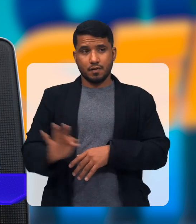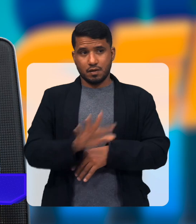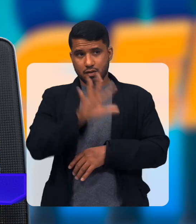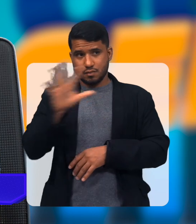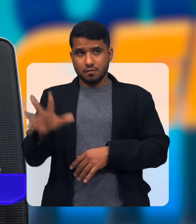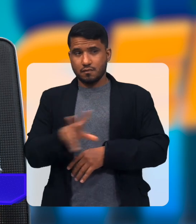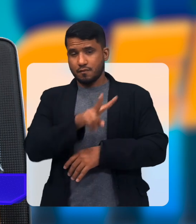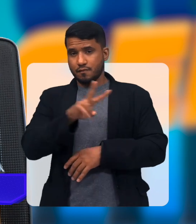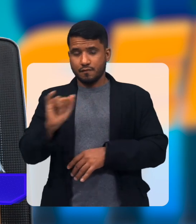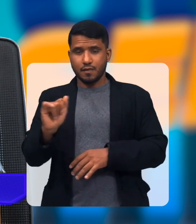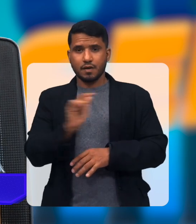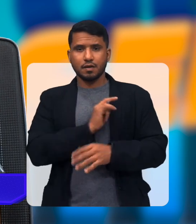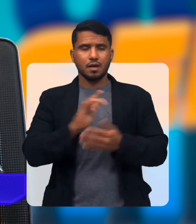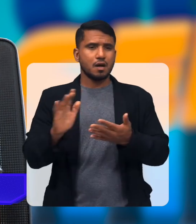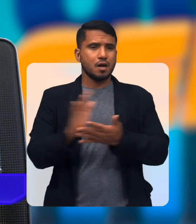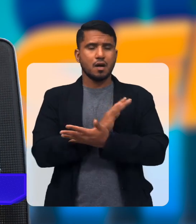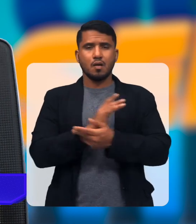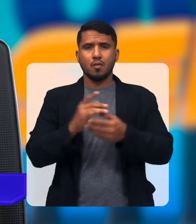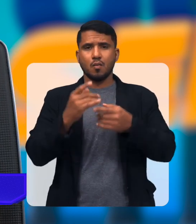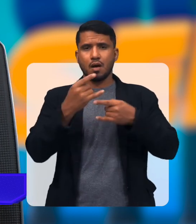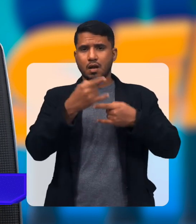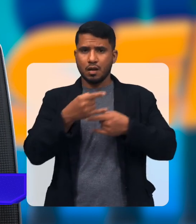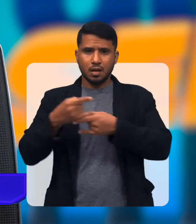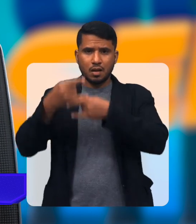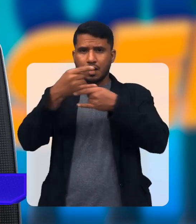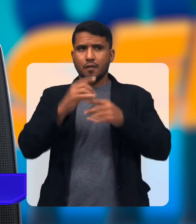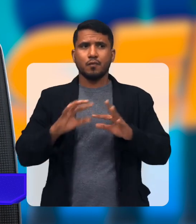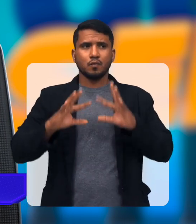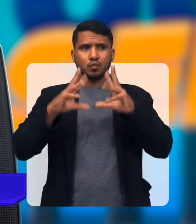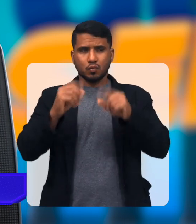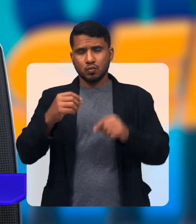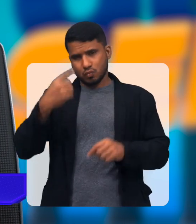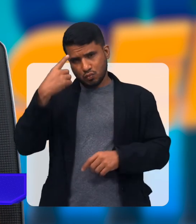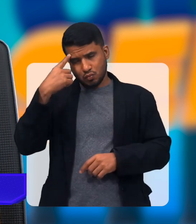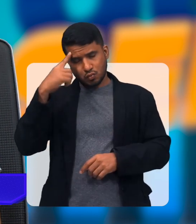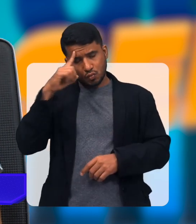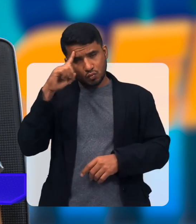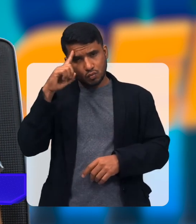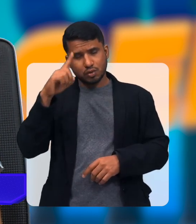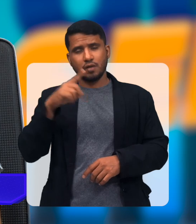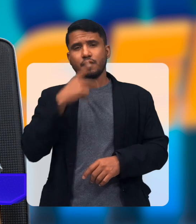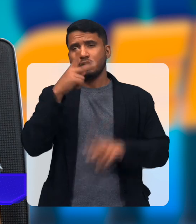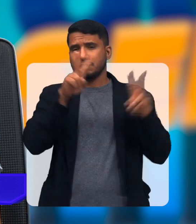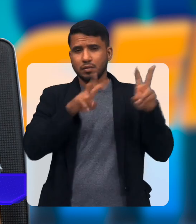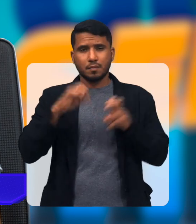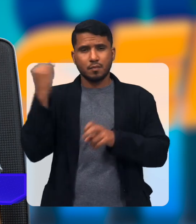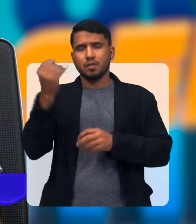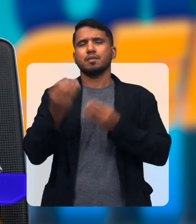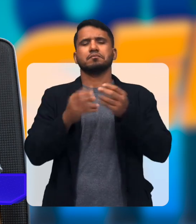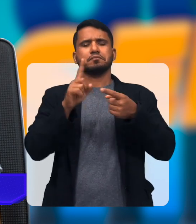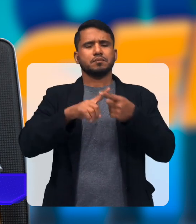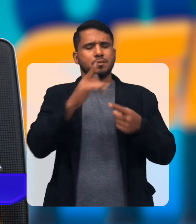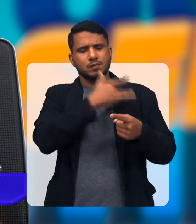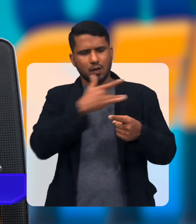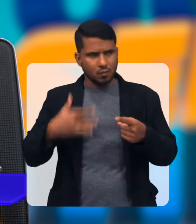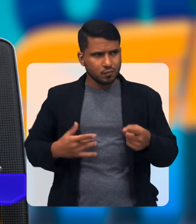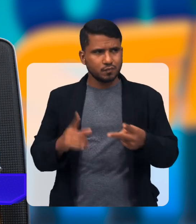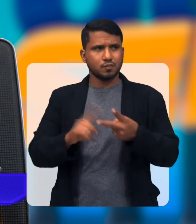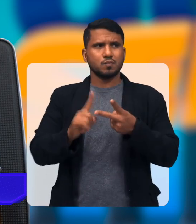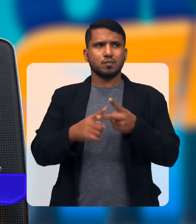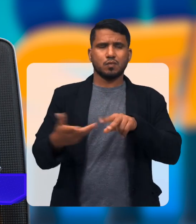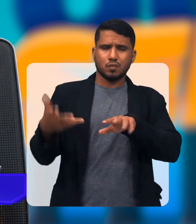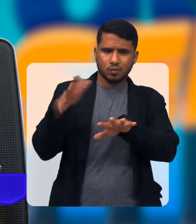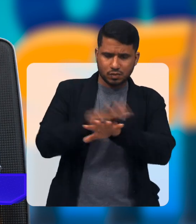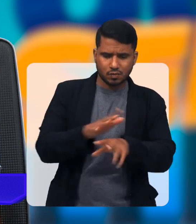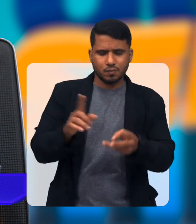semana A Federação, ela vai fazer algumas lives com todos os dias um tema relevante